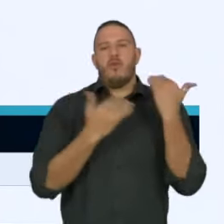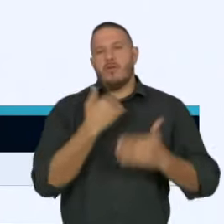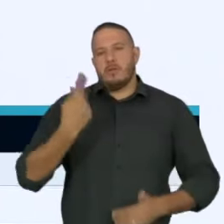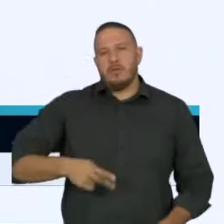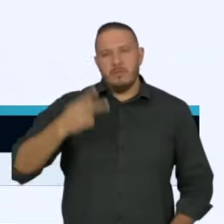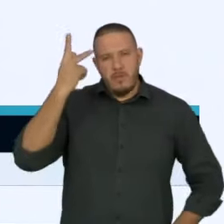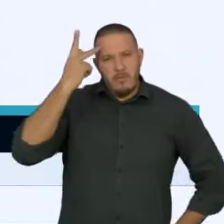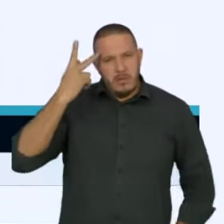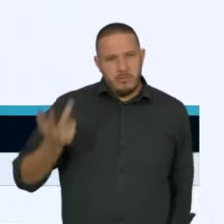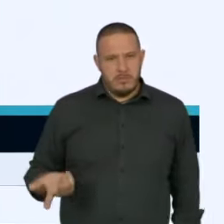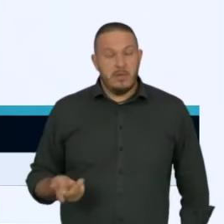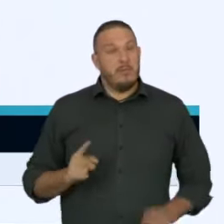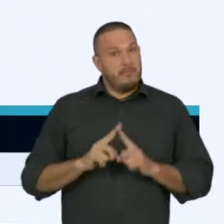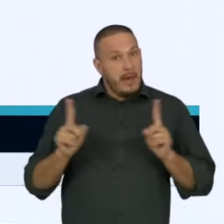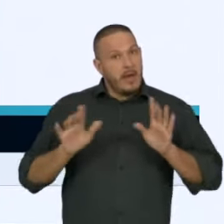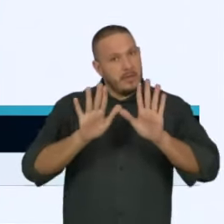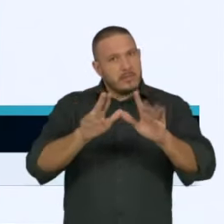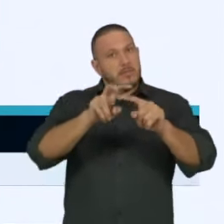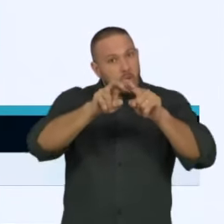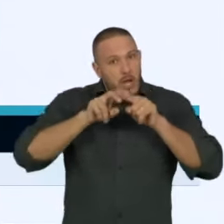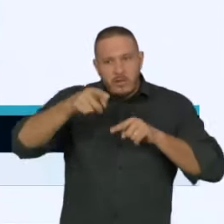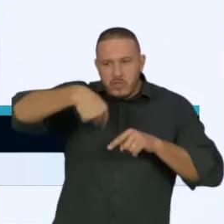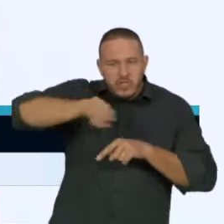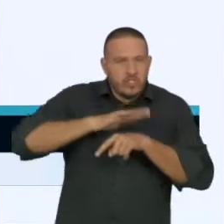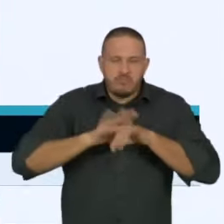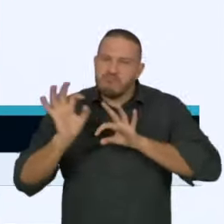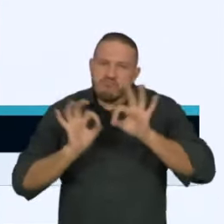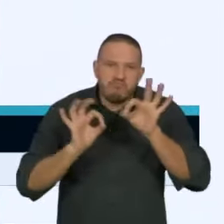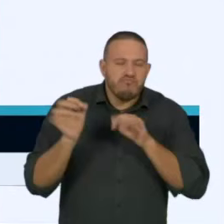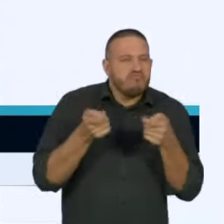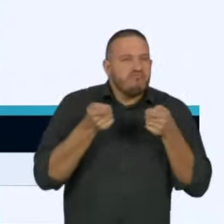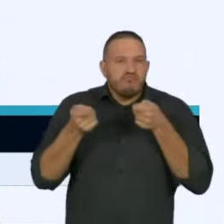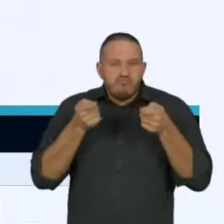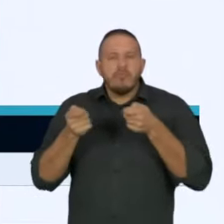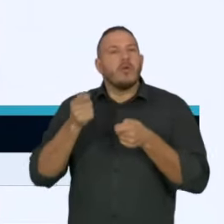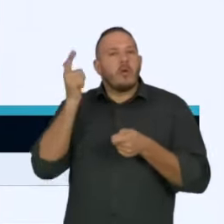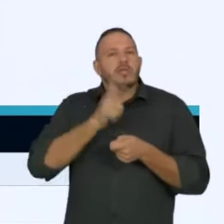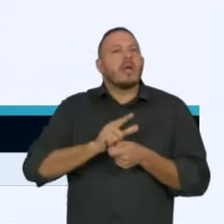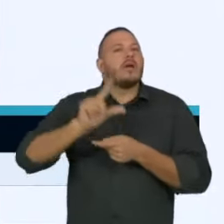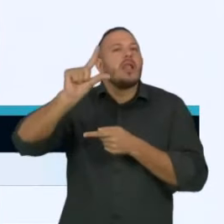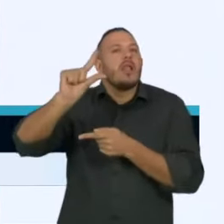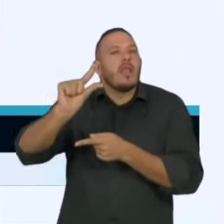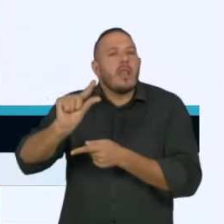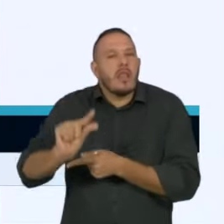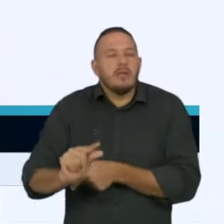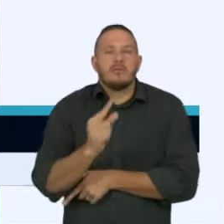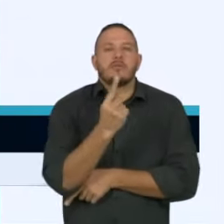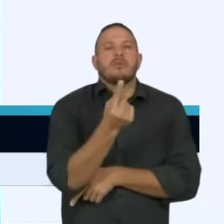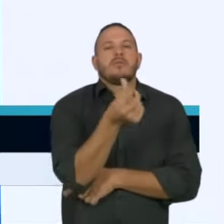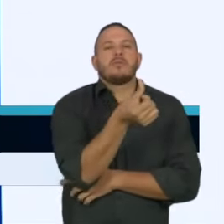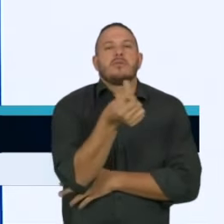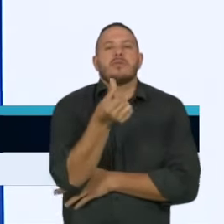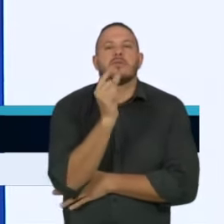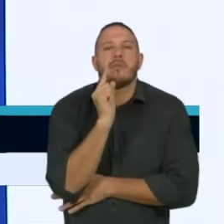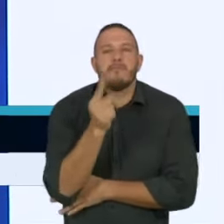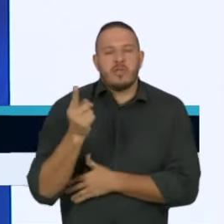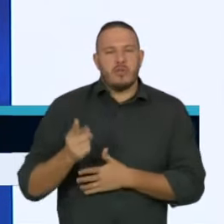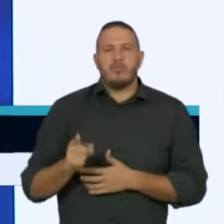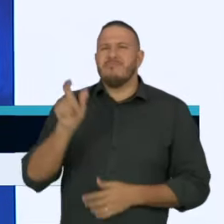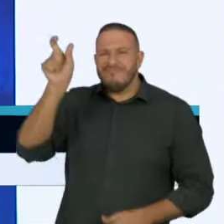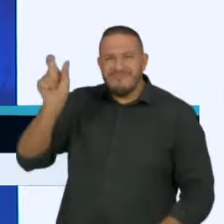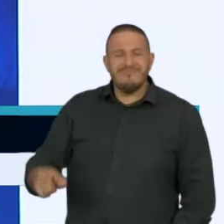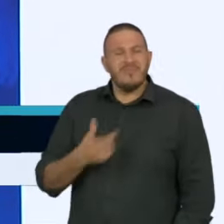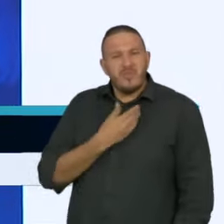Paulo. Com as medidas, nós vamos reduzir em 166 mil mortes. O governador tem dito